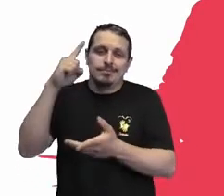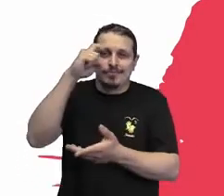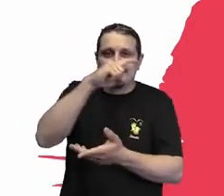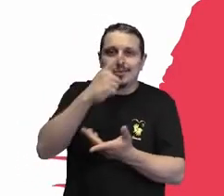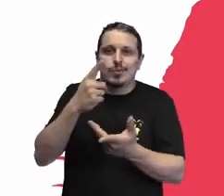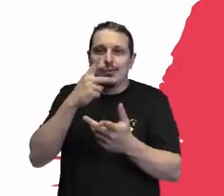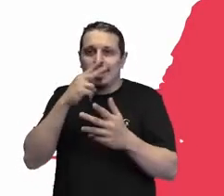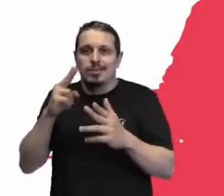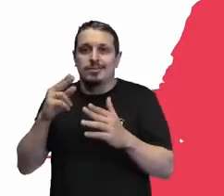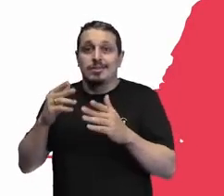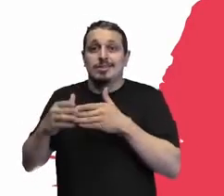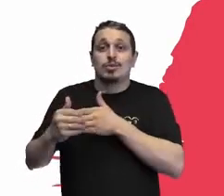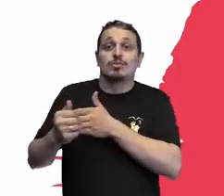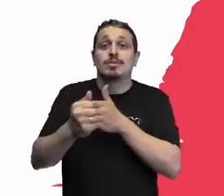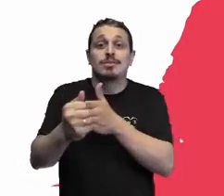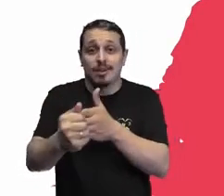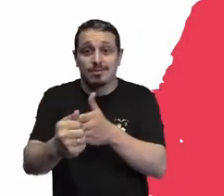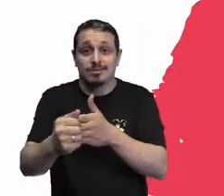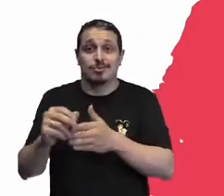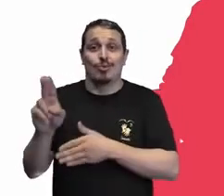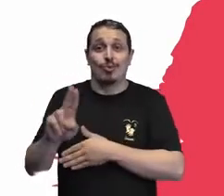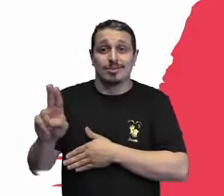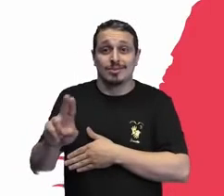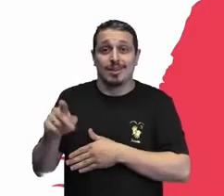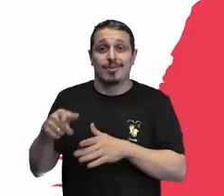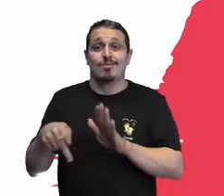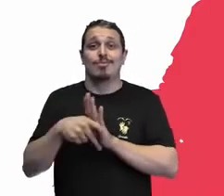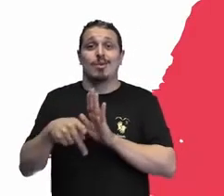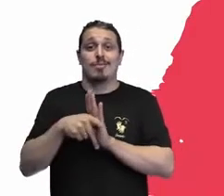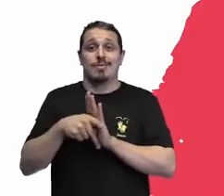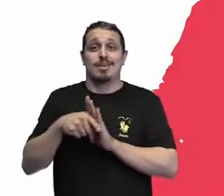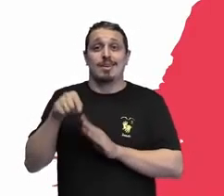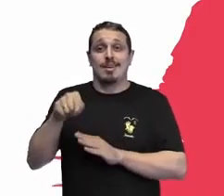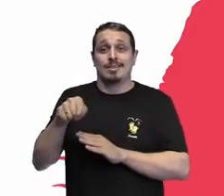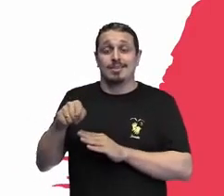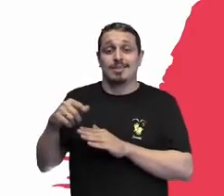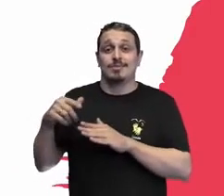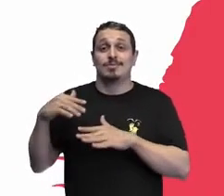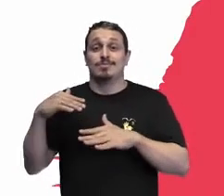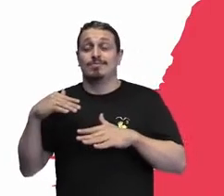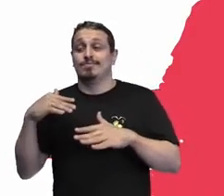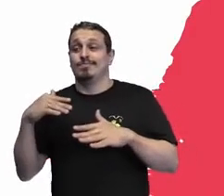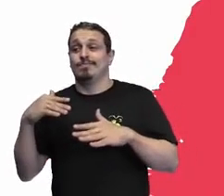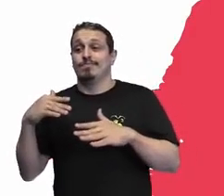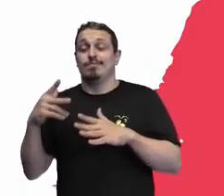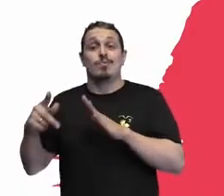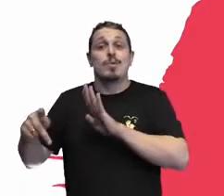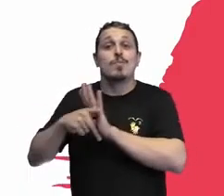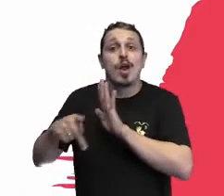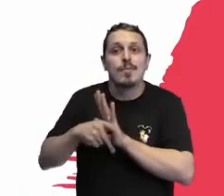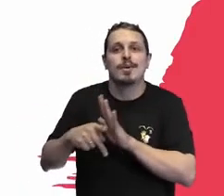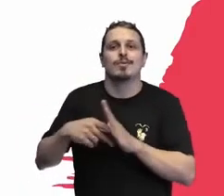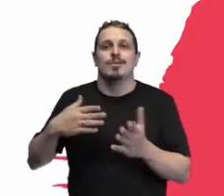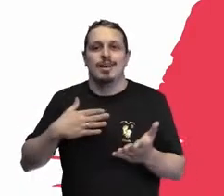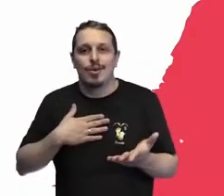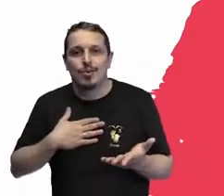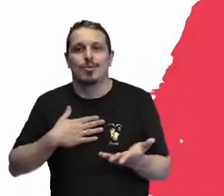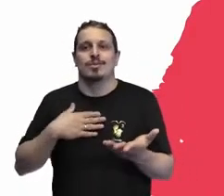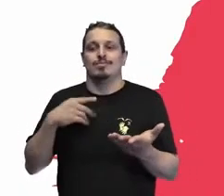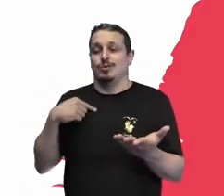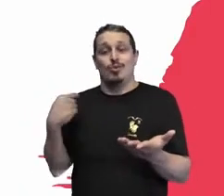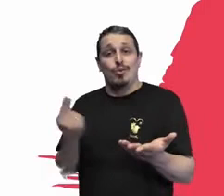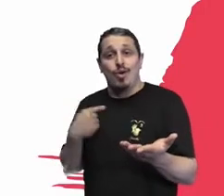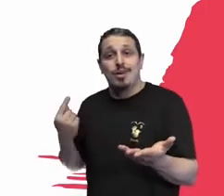usando seus próprios movimentos. E você, a gente descobriu com o primeiro grande parceiro,